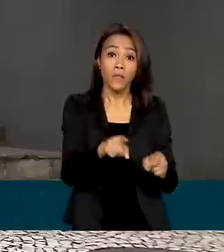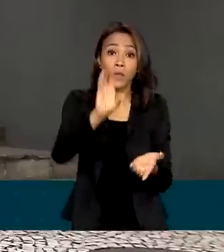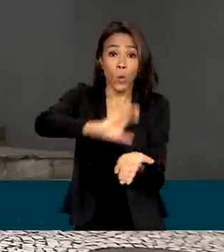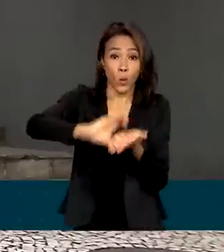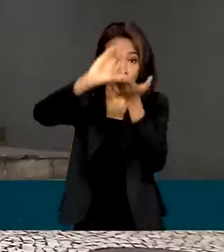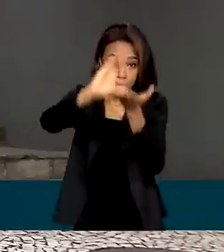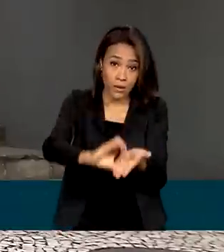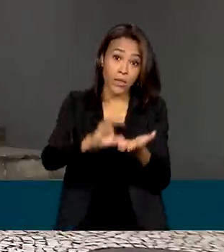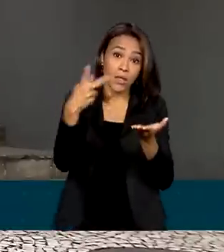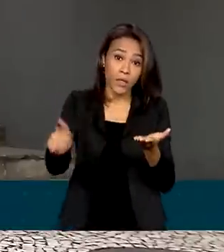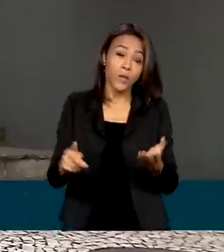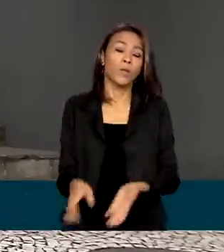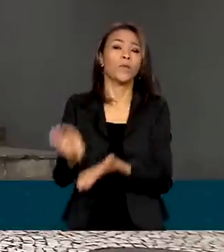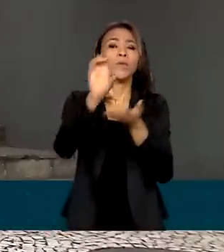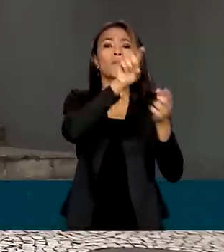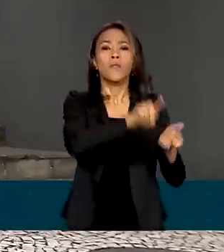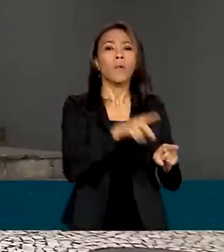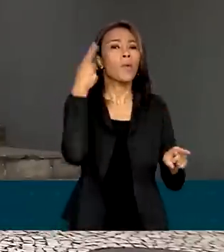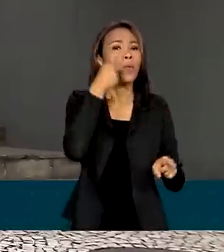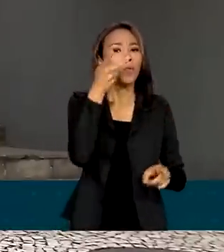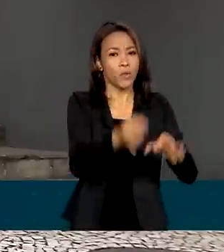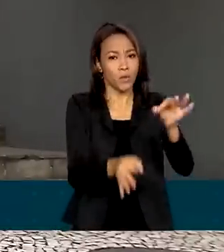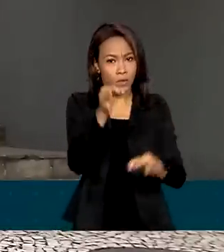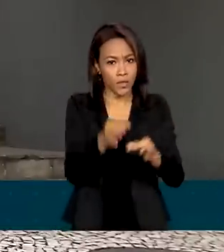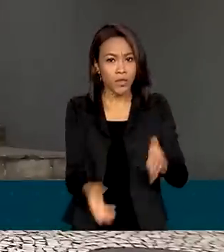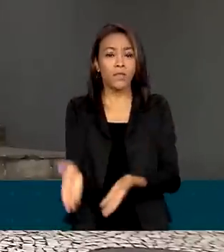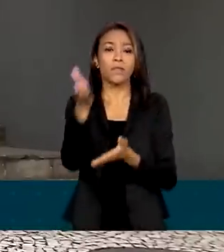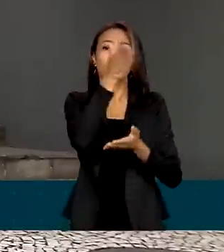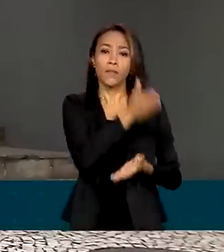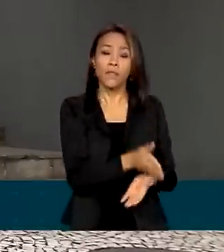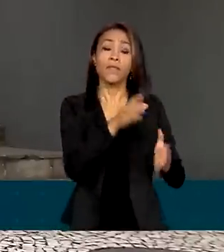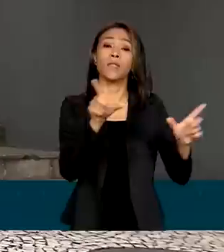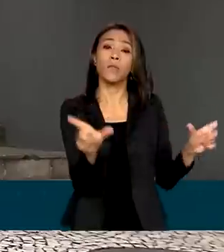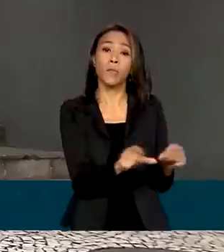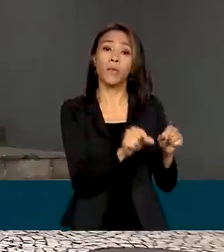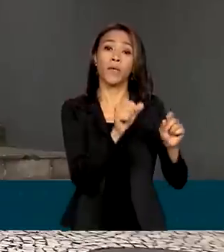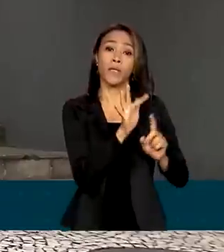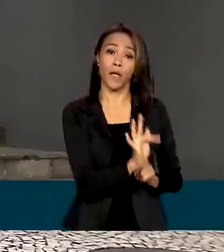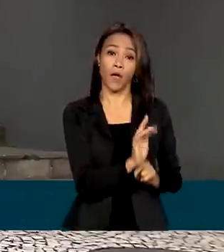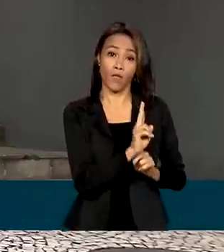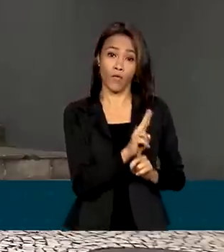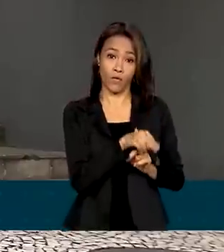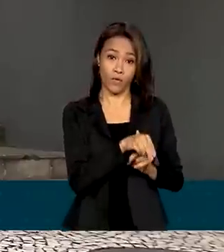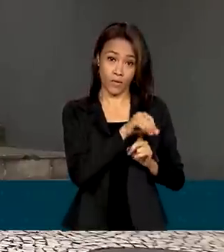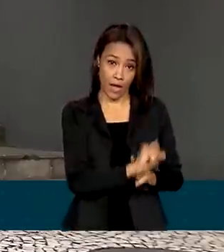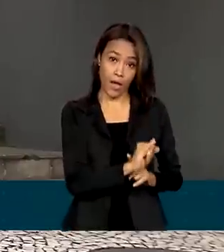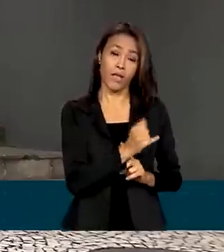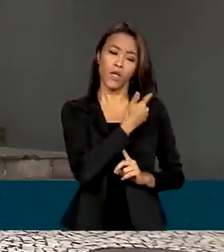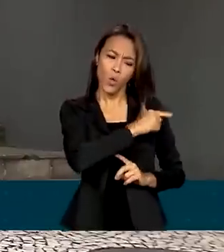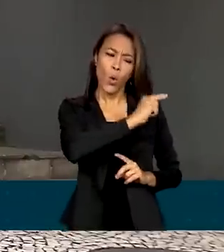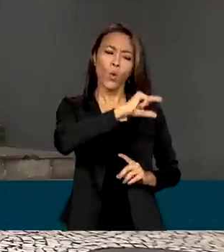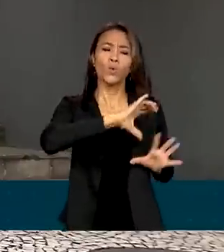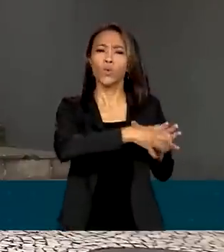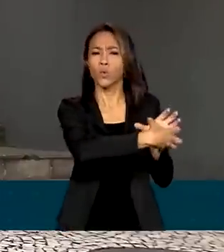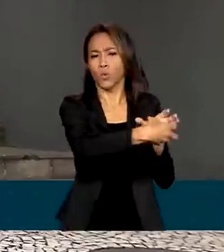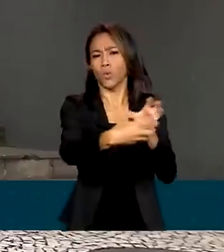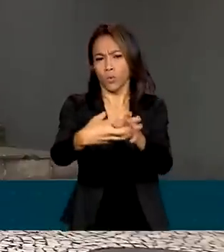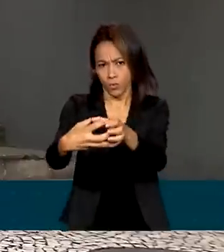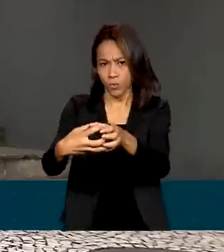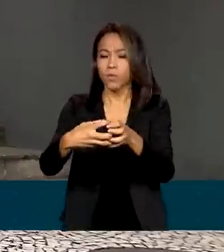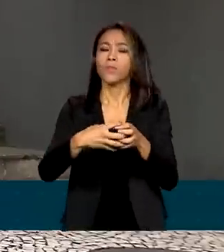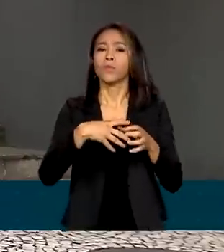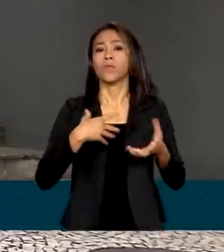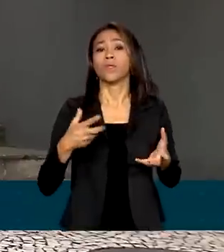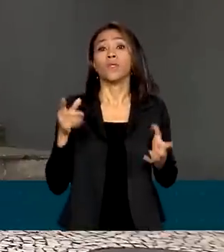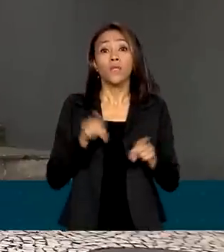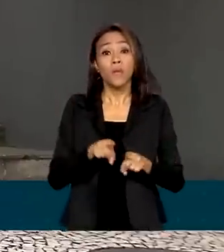promotores de justiça e da Fundação Nacional dos Povos Indígenas, a FUNAI, entre outras organizações. E ao